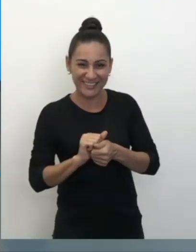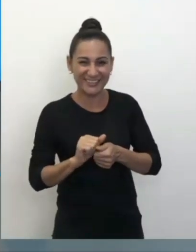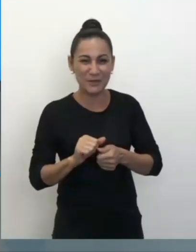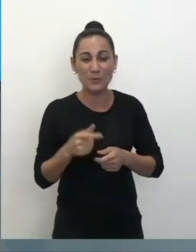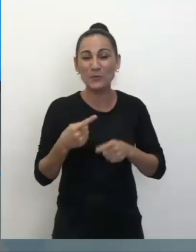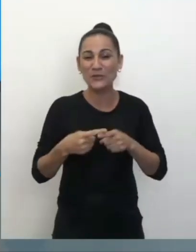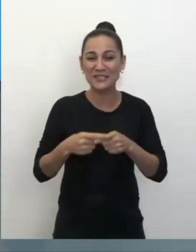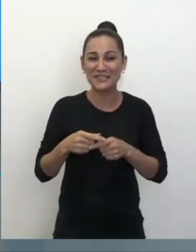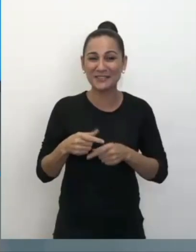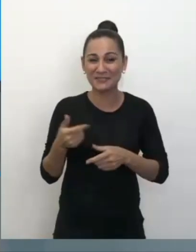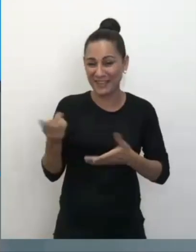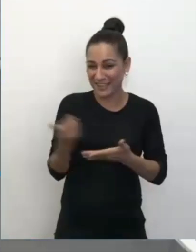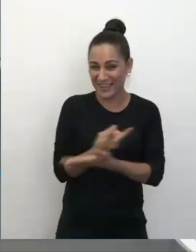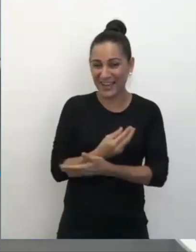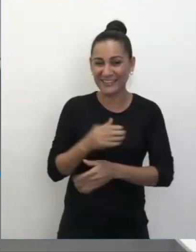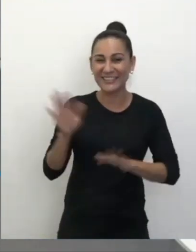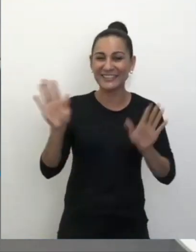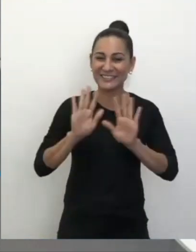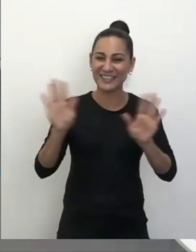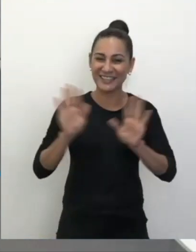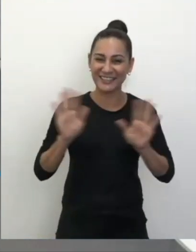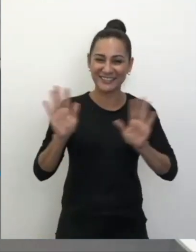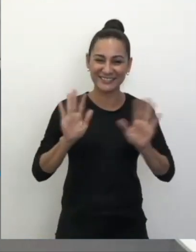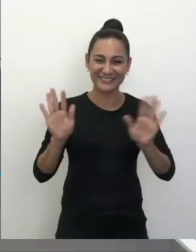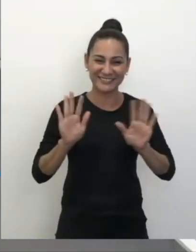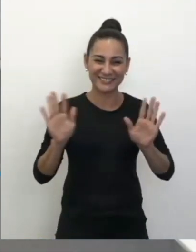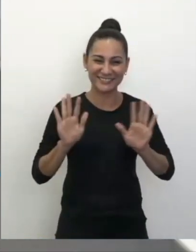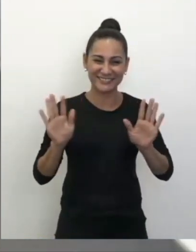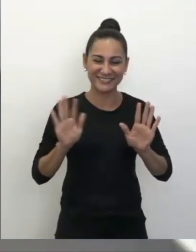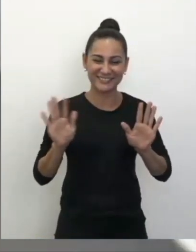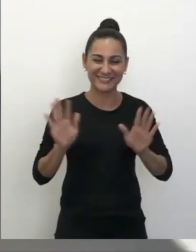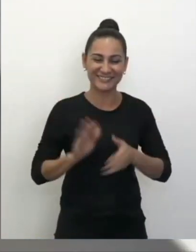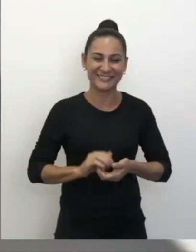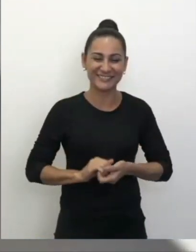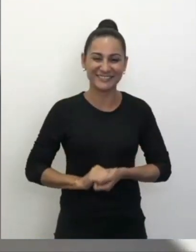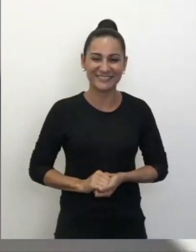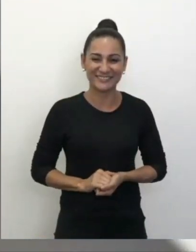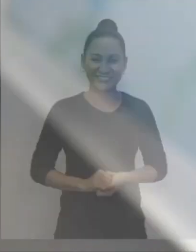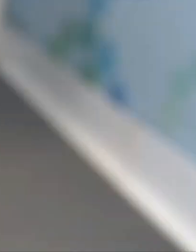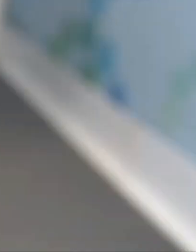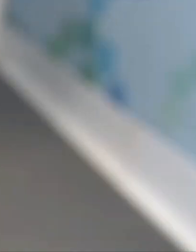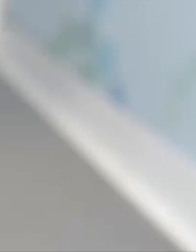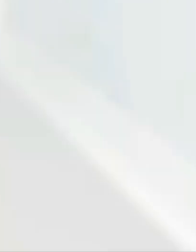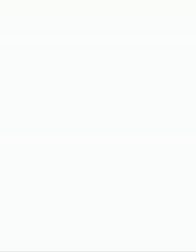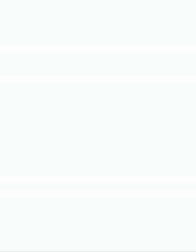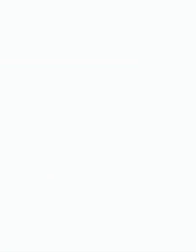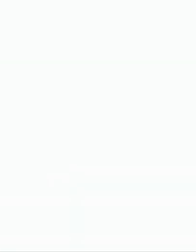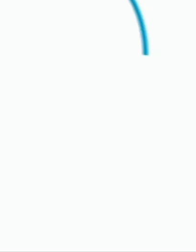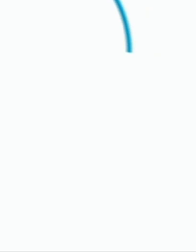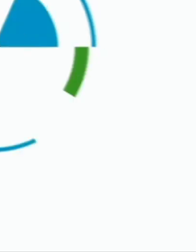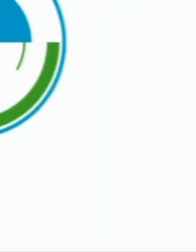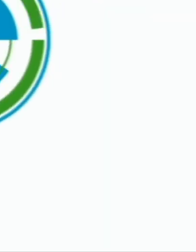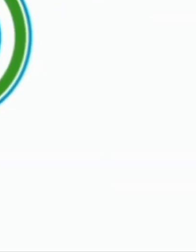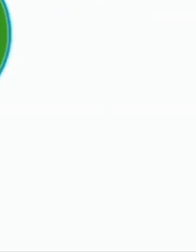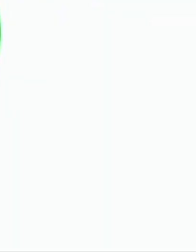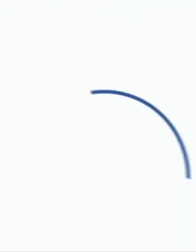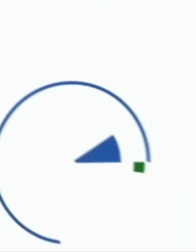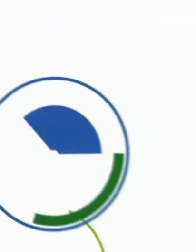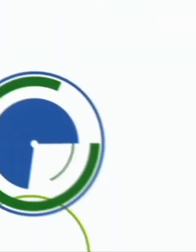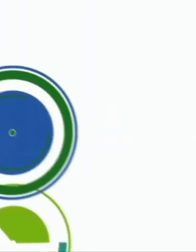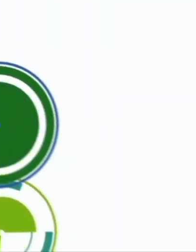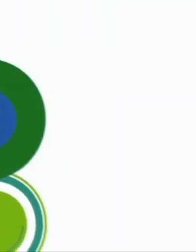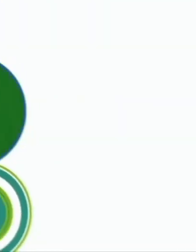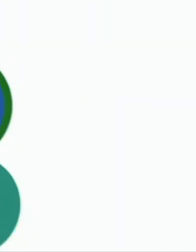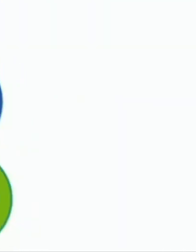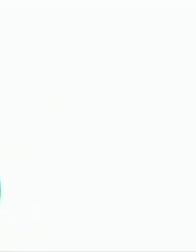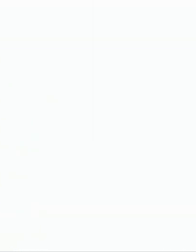vai dar certo. Então vamos lá, até mais, galera. Tchau, pessoal! próxima aula, hein? Tchau, tchau! Tchau, Tchau! Tchau,